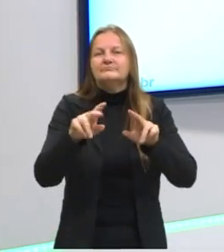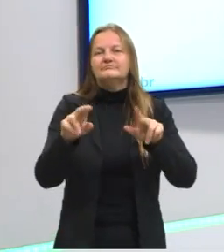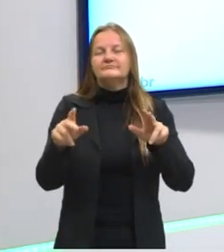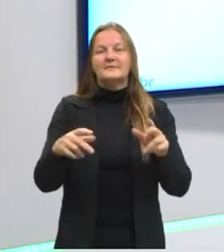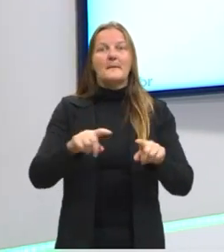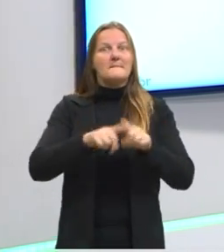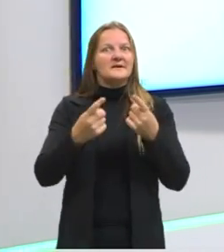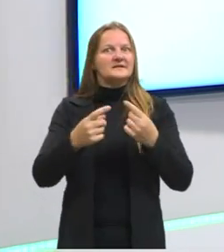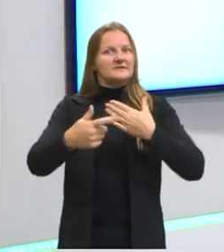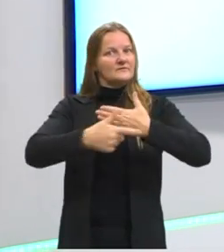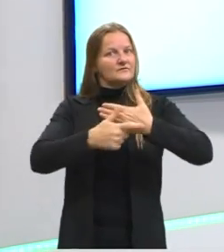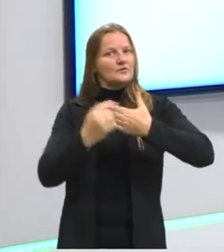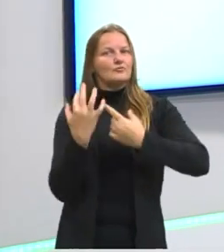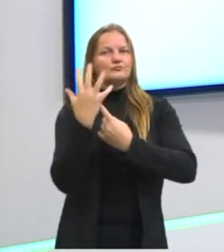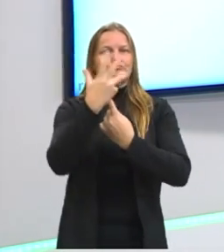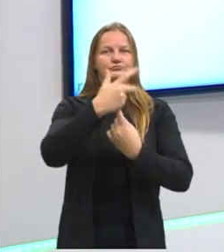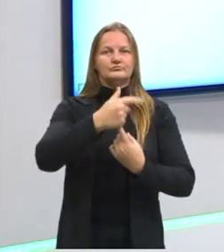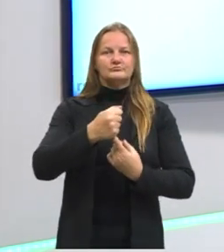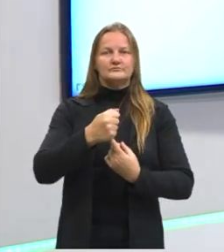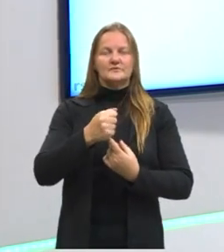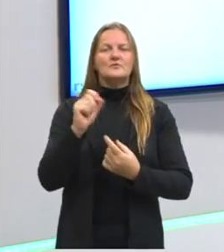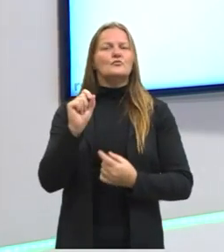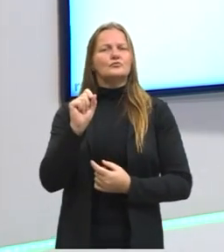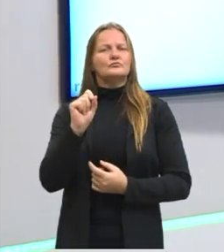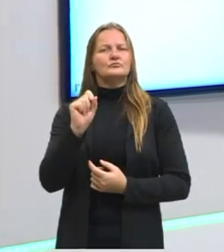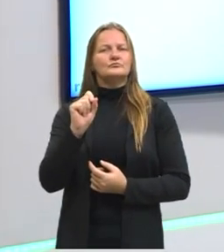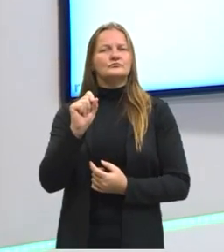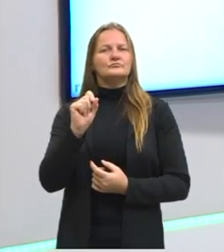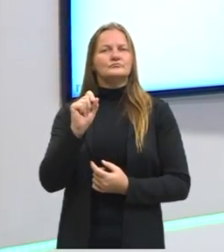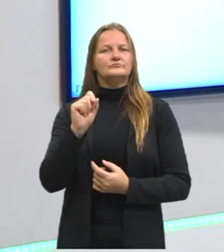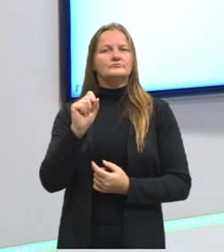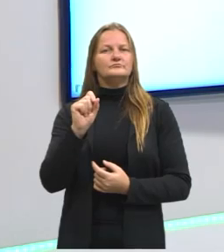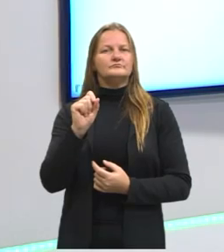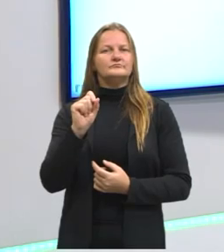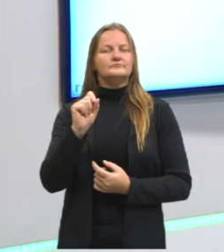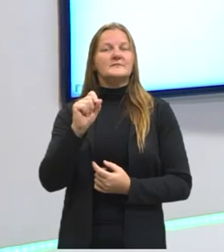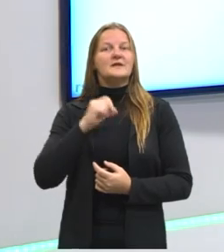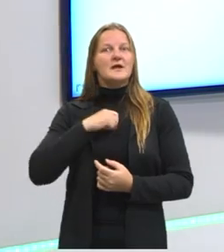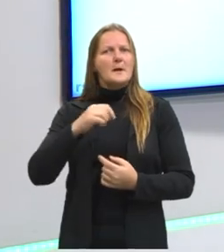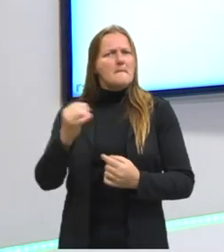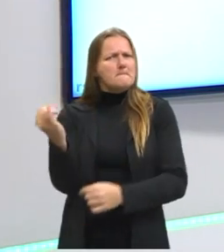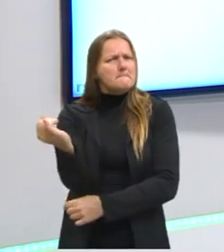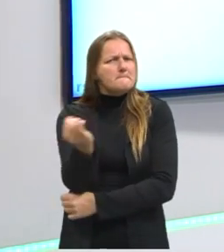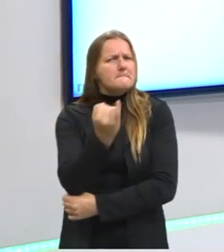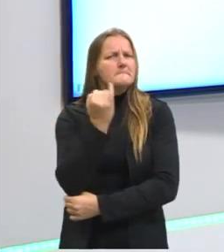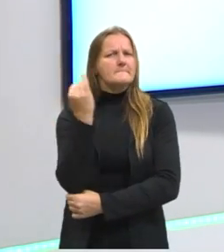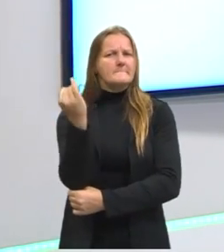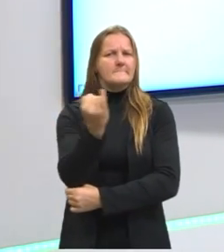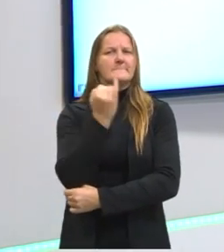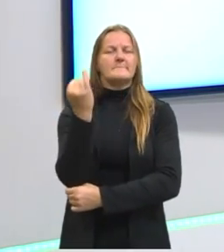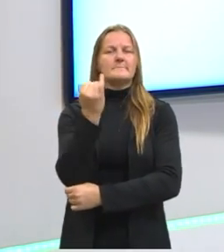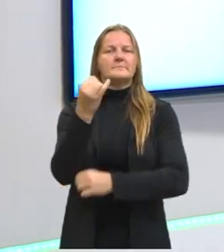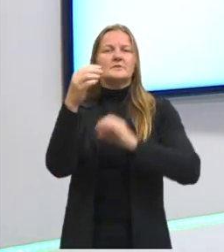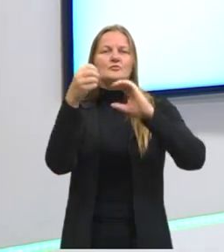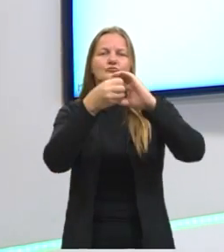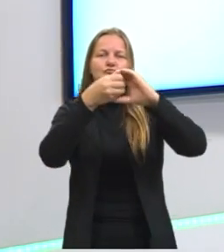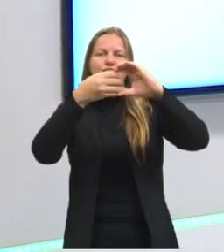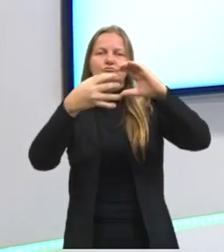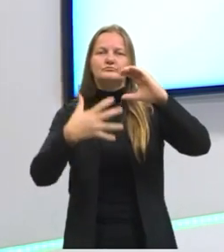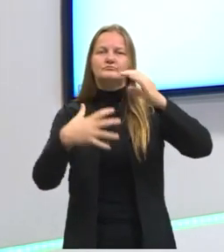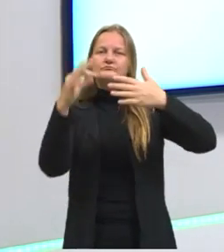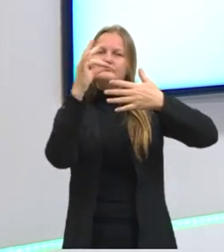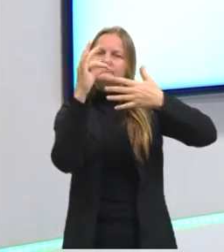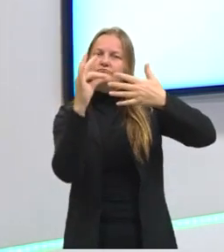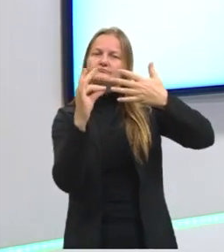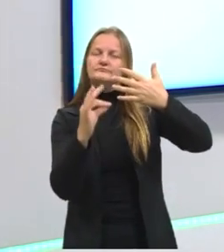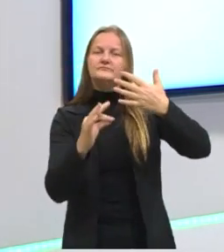artística, ela vai priorizar esses elementos como